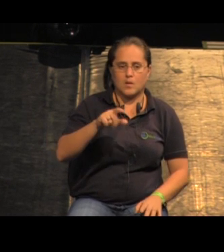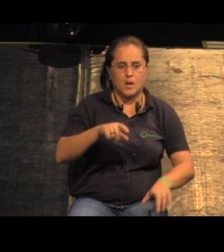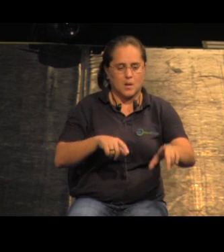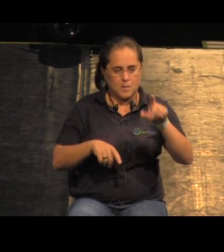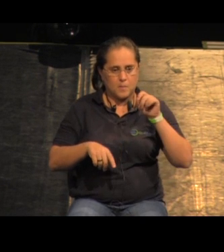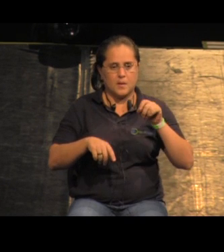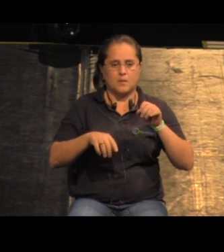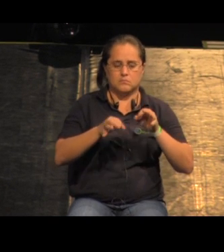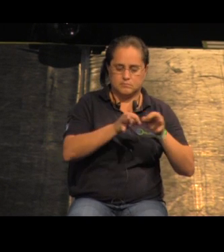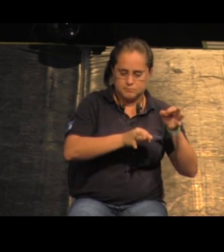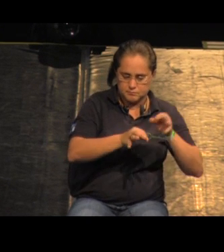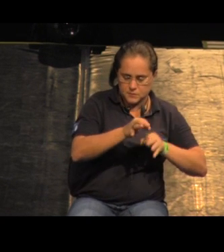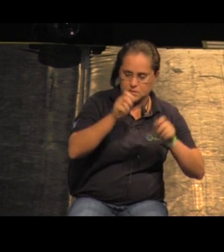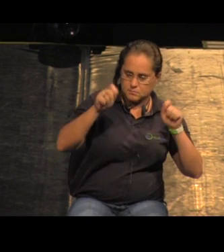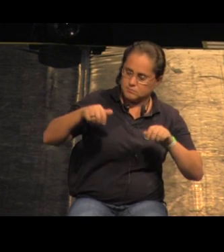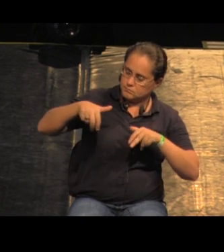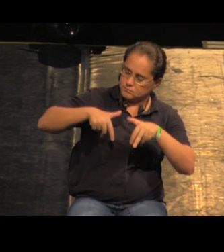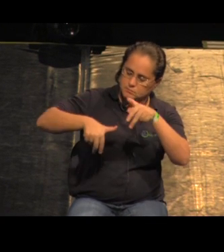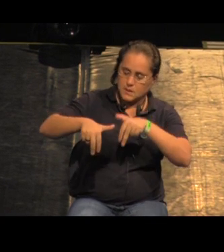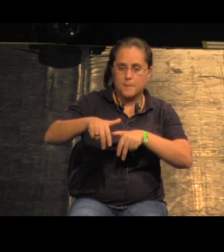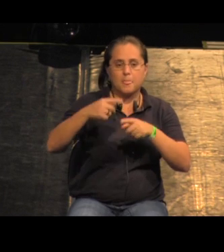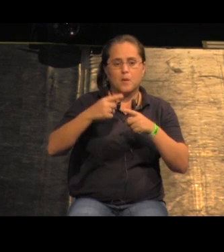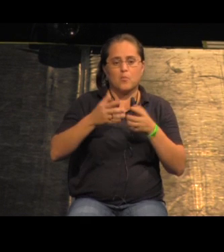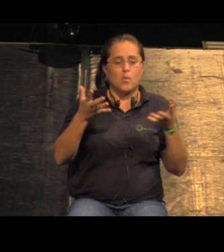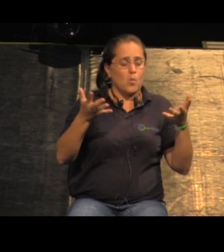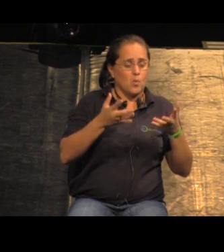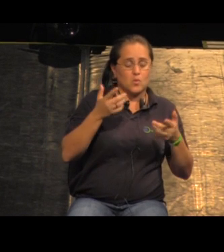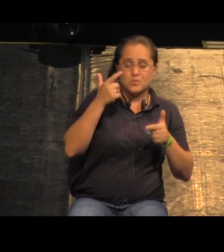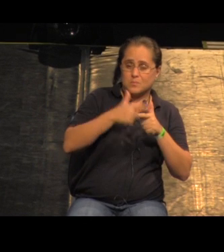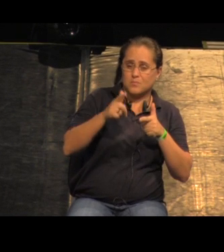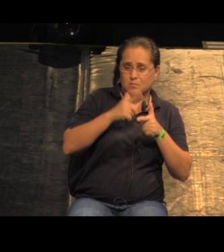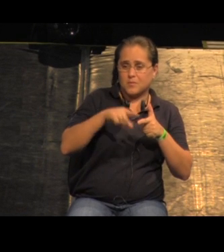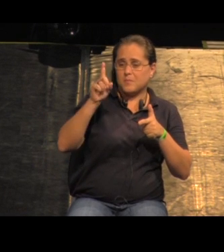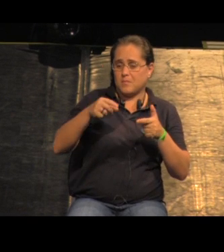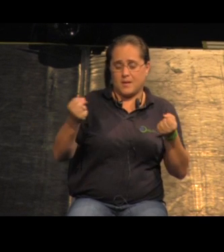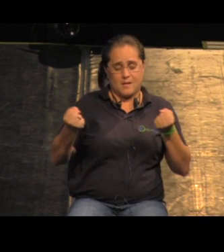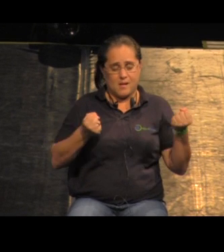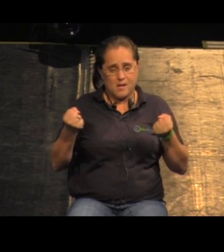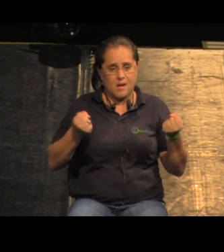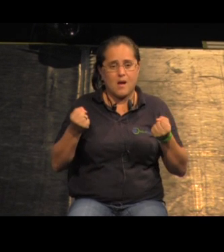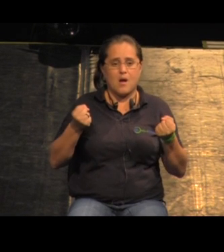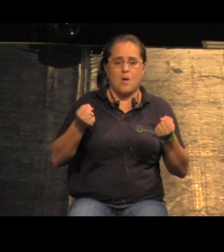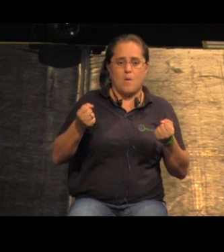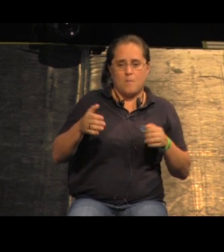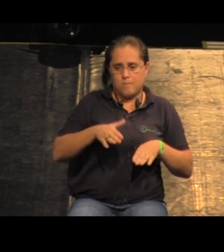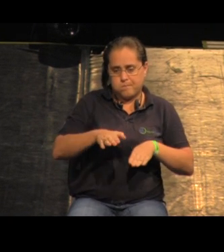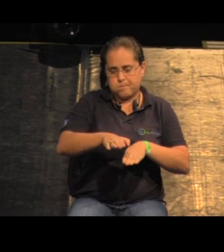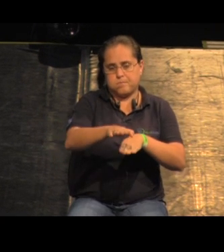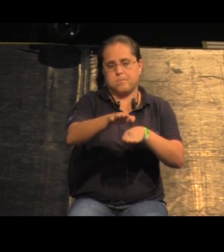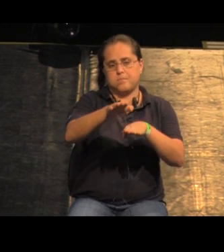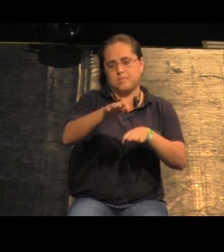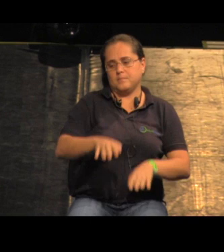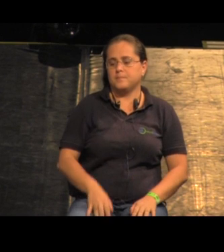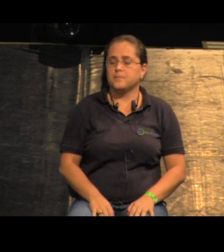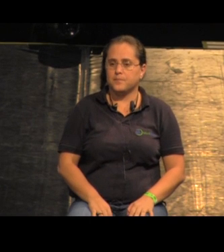totalmente caminhável, porque hoje lá um problema deles, eles têm muito carro, sempre a diesel e é uma contradição com a preservação.